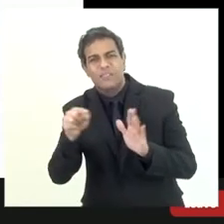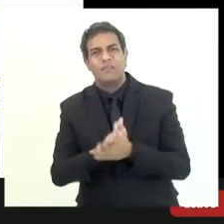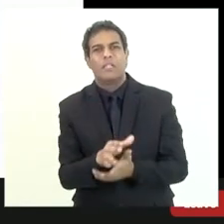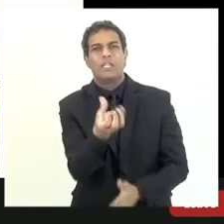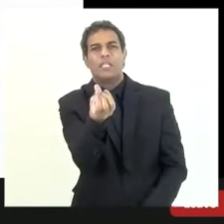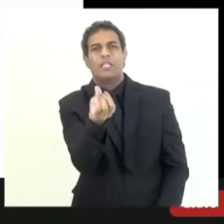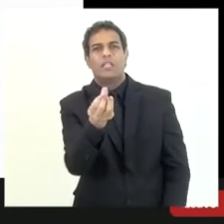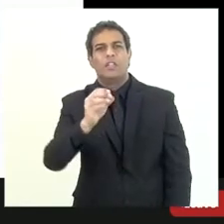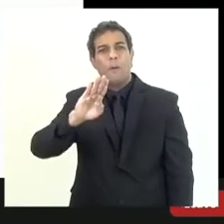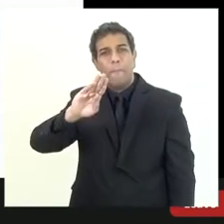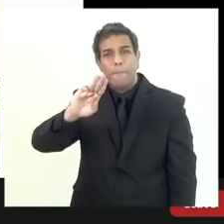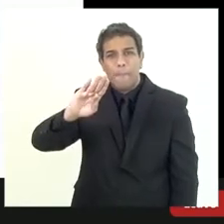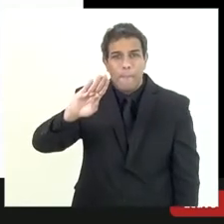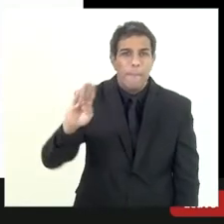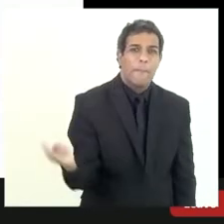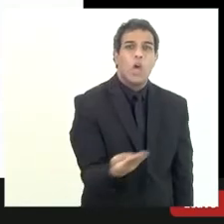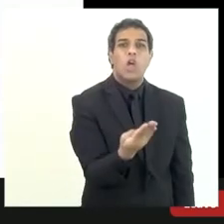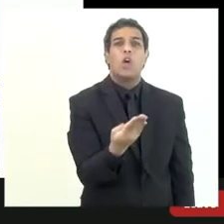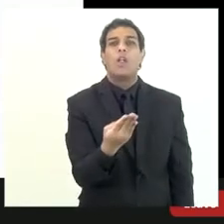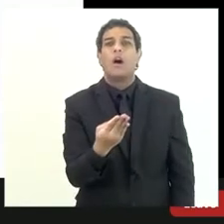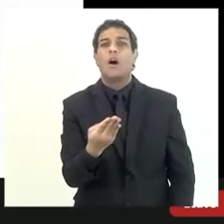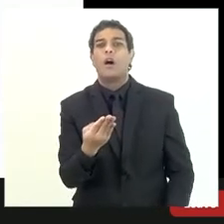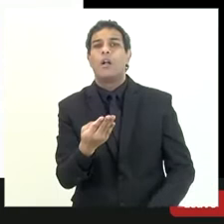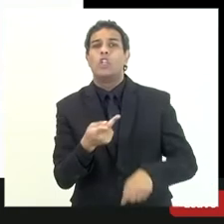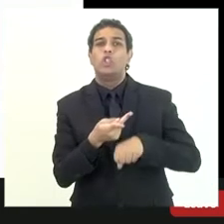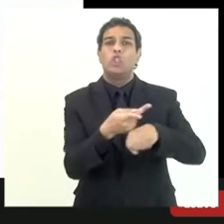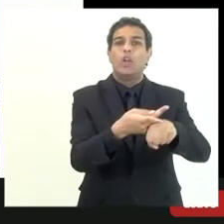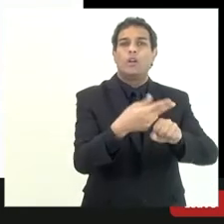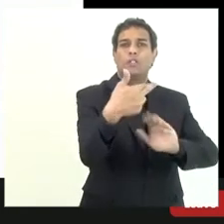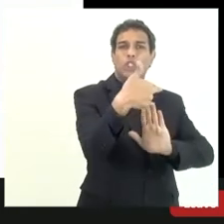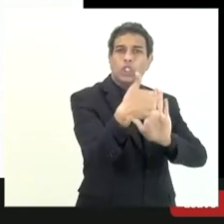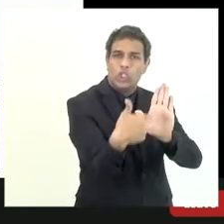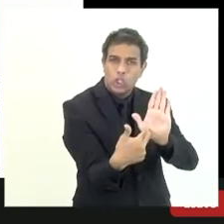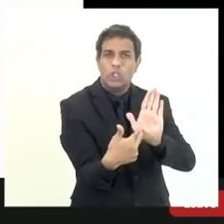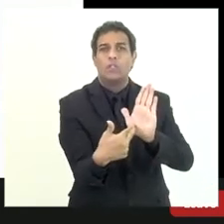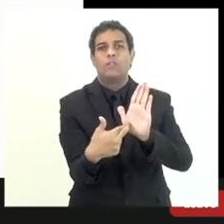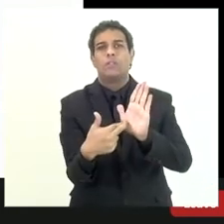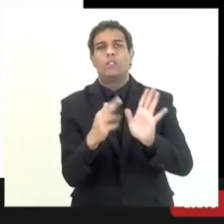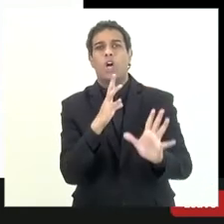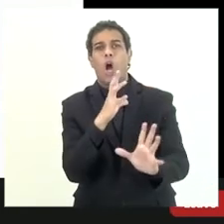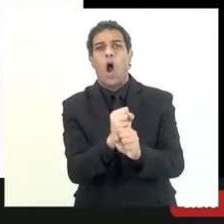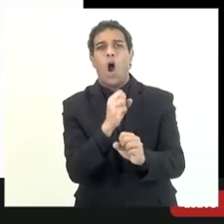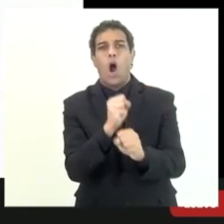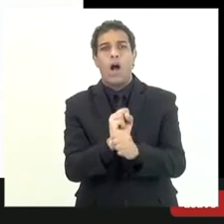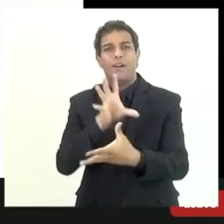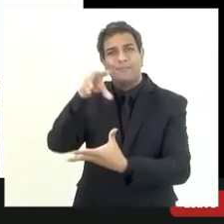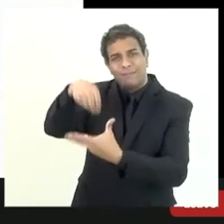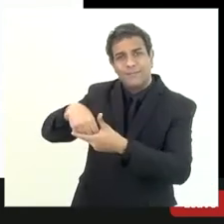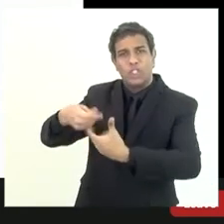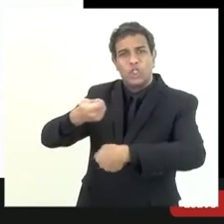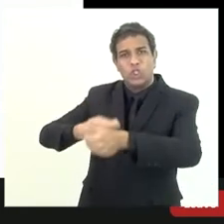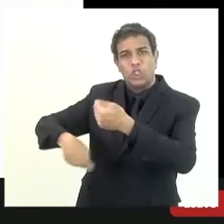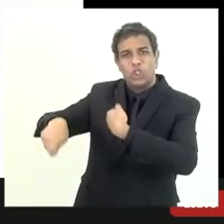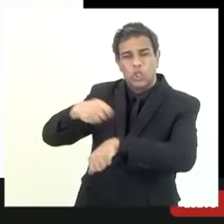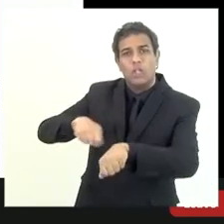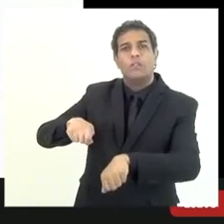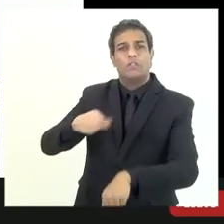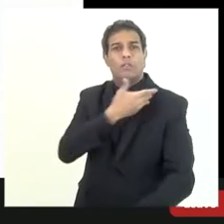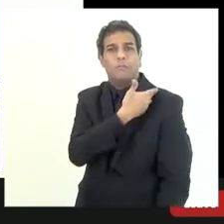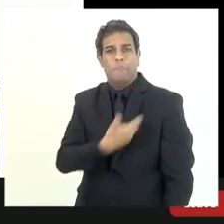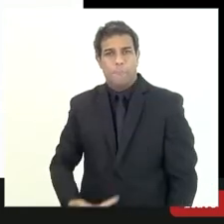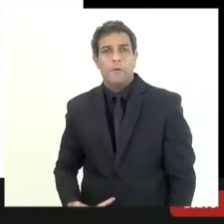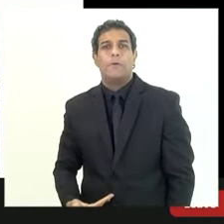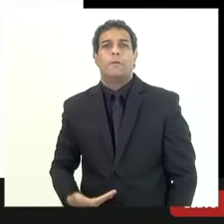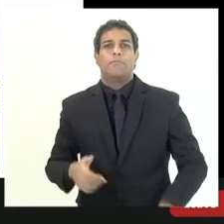bilhões né aí a tem que recorrer às normas de contabilidade e do setor público que diz o MCASP a